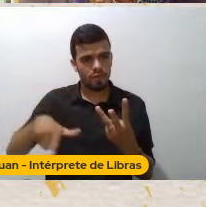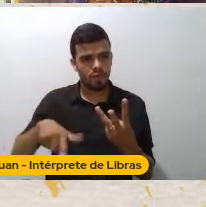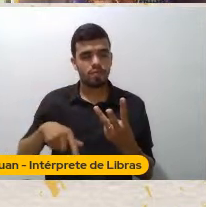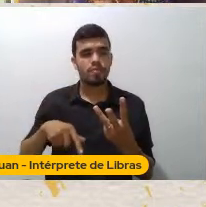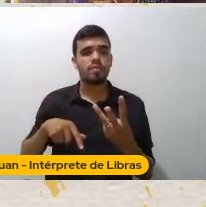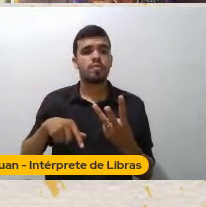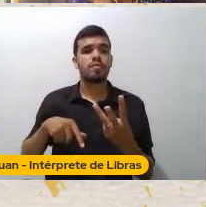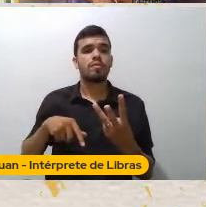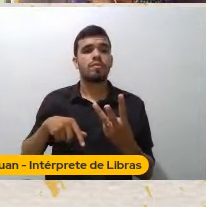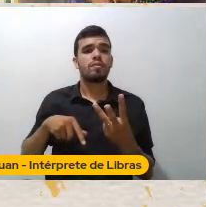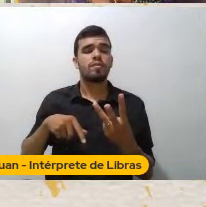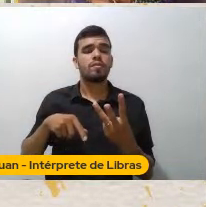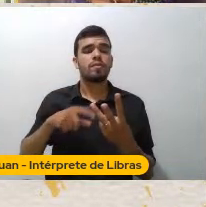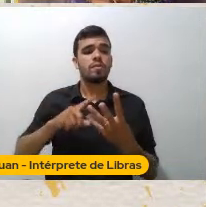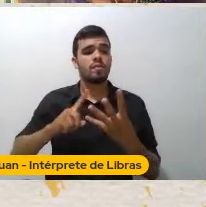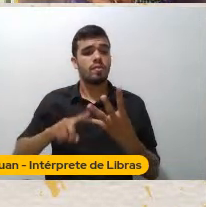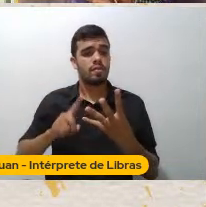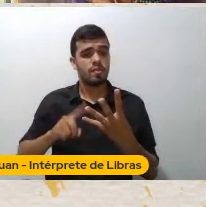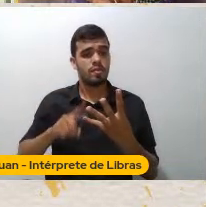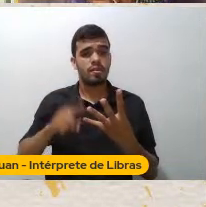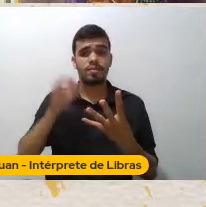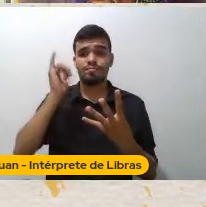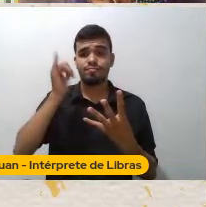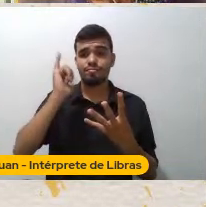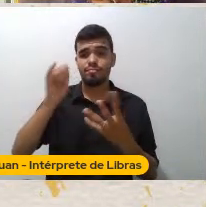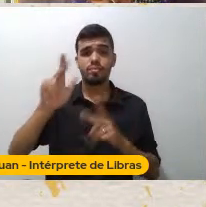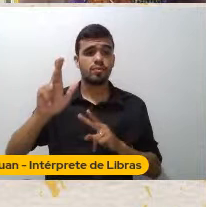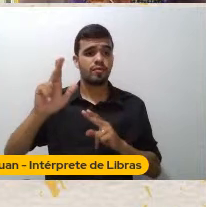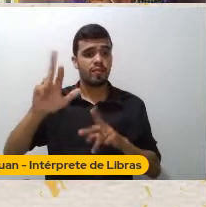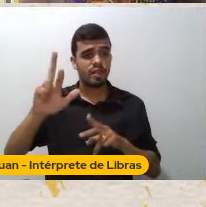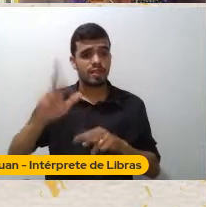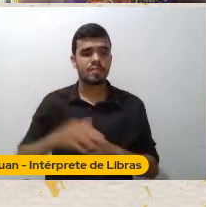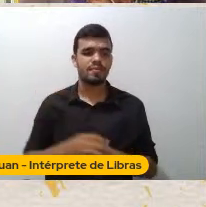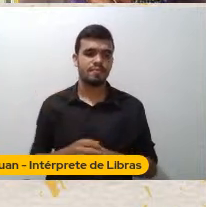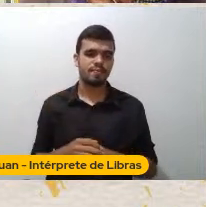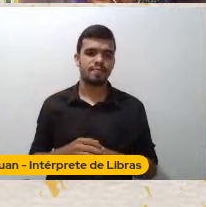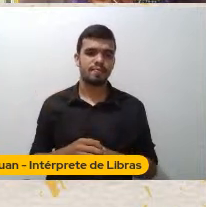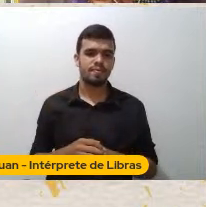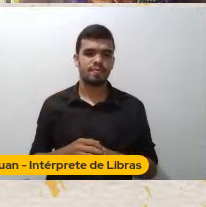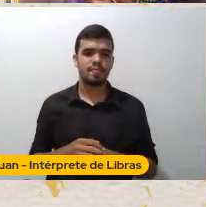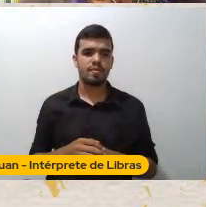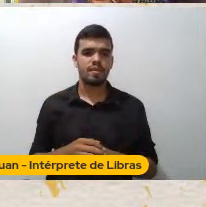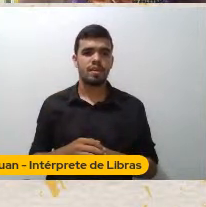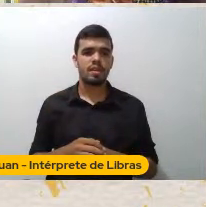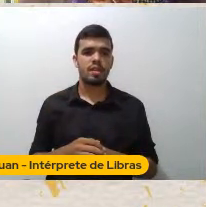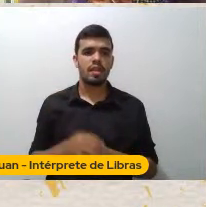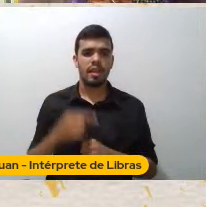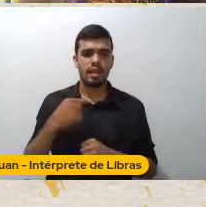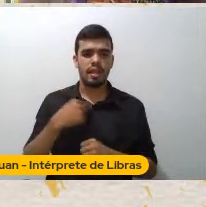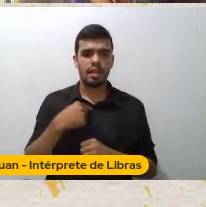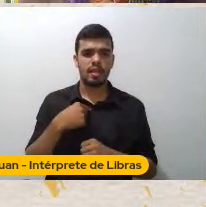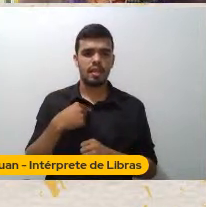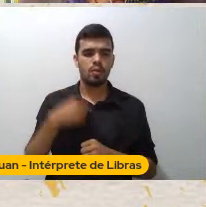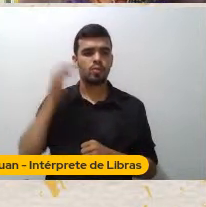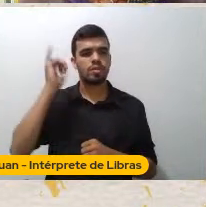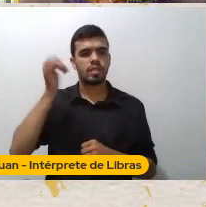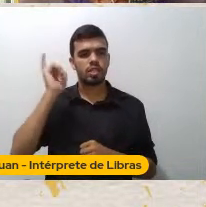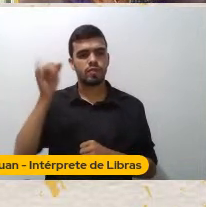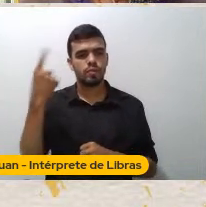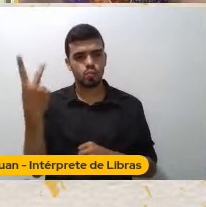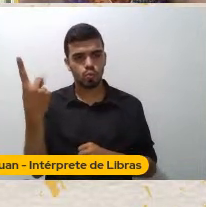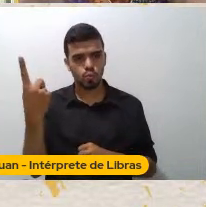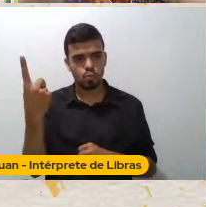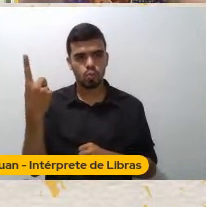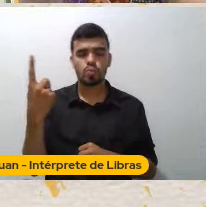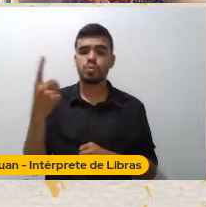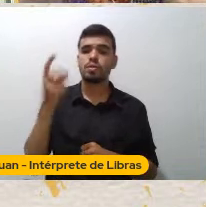narração Então isso É uma coisa importante Quando eu somo O N1 Narrativa 1 Narrativa 2 Narrativa 3 Ou seja